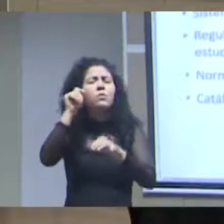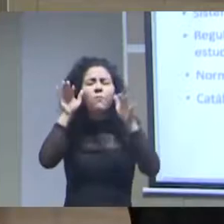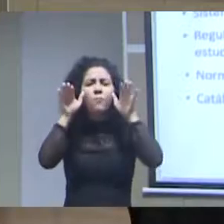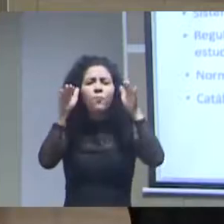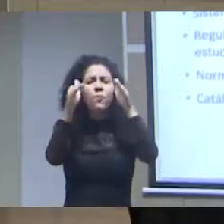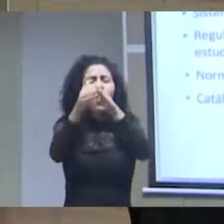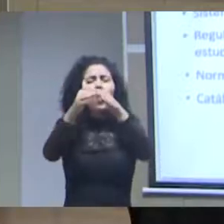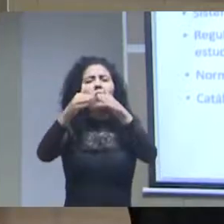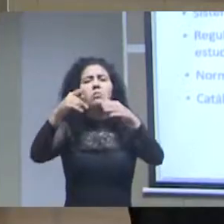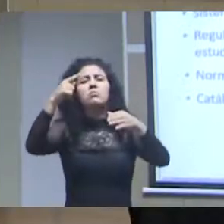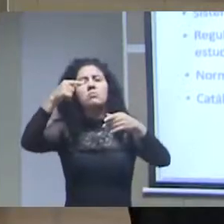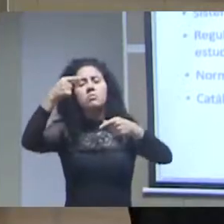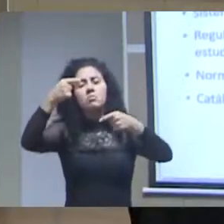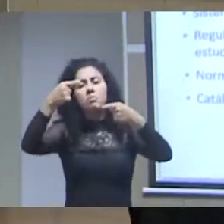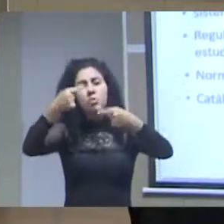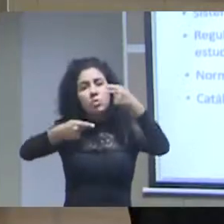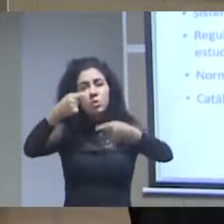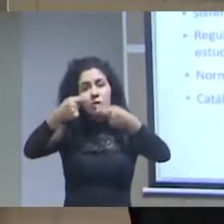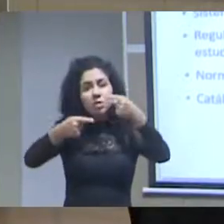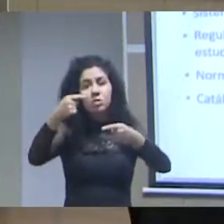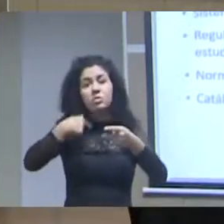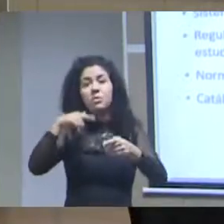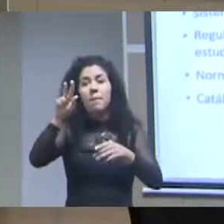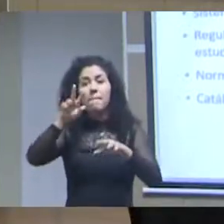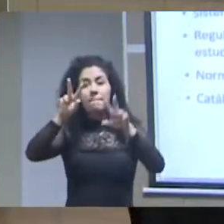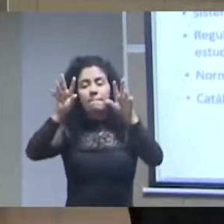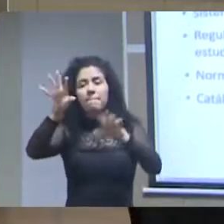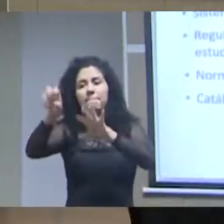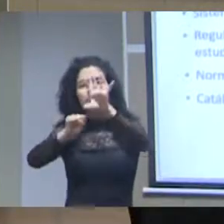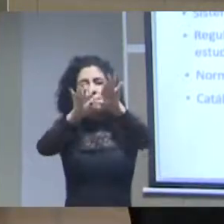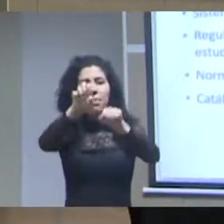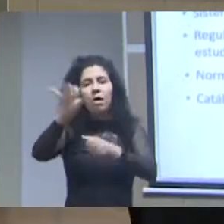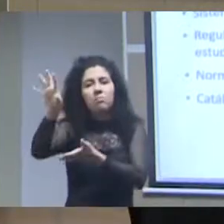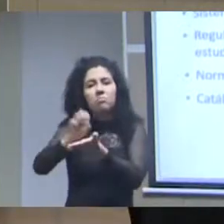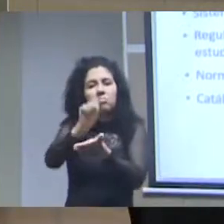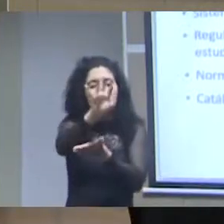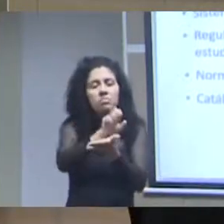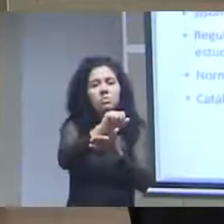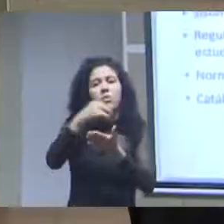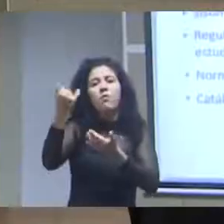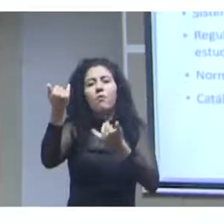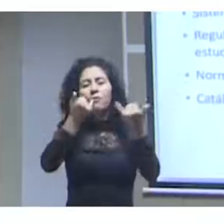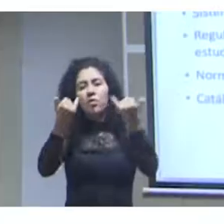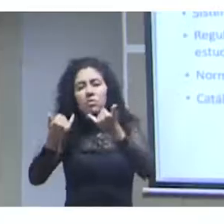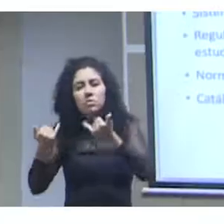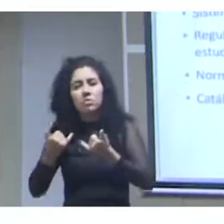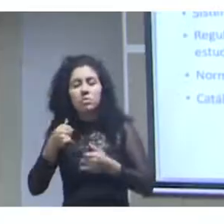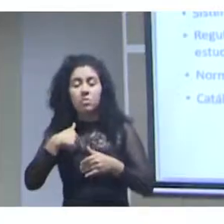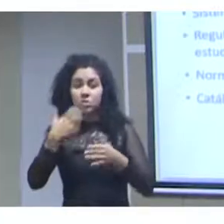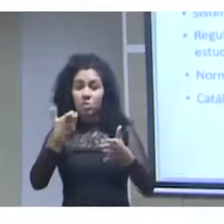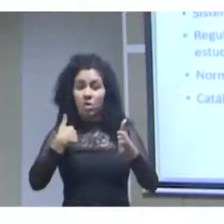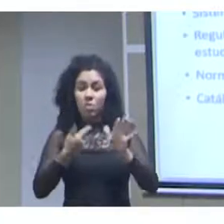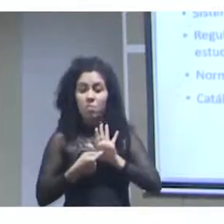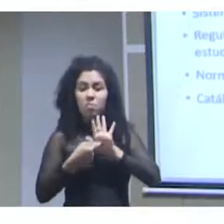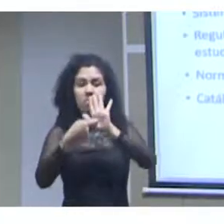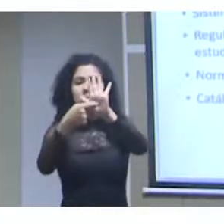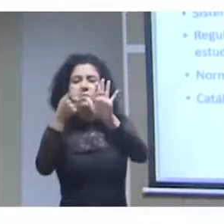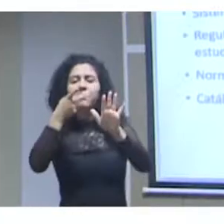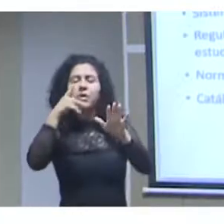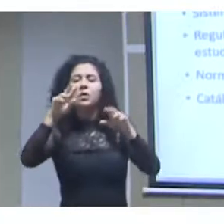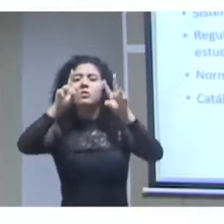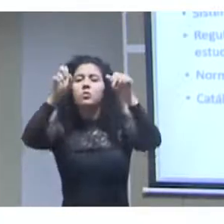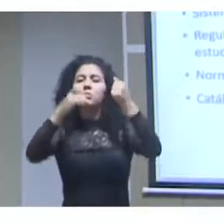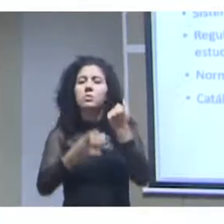dados então eu trago aqui para ilustrar a definição da política de segurança na informação e comunicação